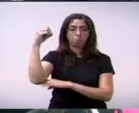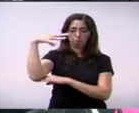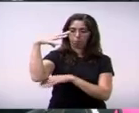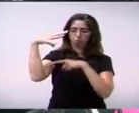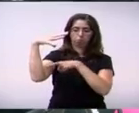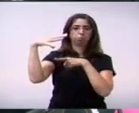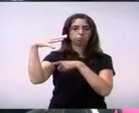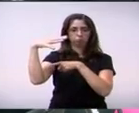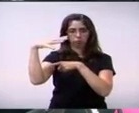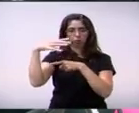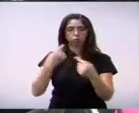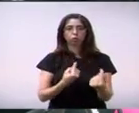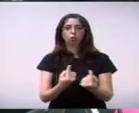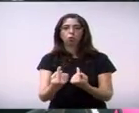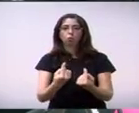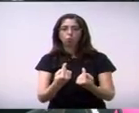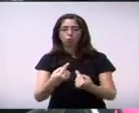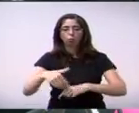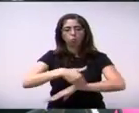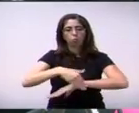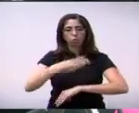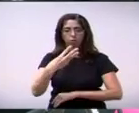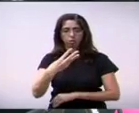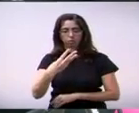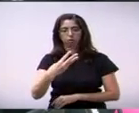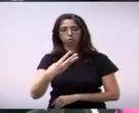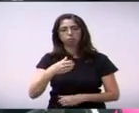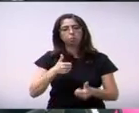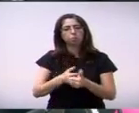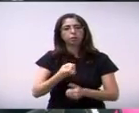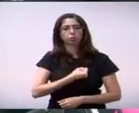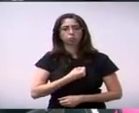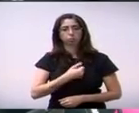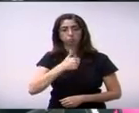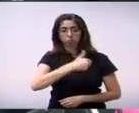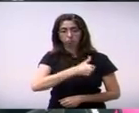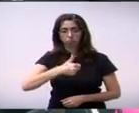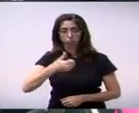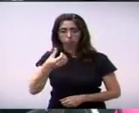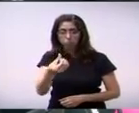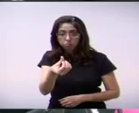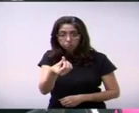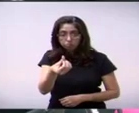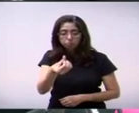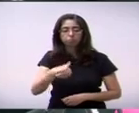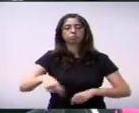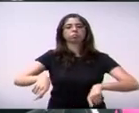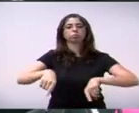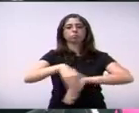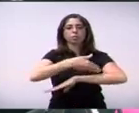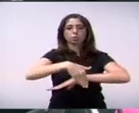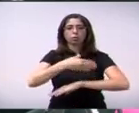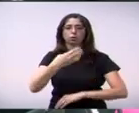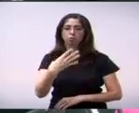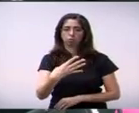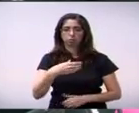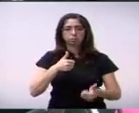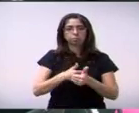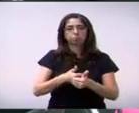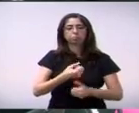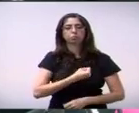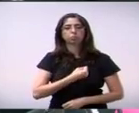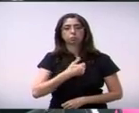iluminação entre a rua 3, na altura do número 116, e rua 4, na altura do número